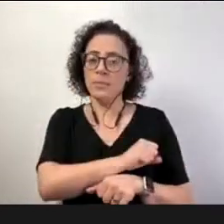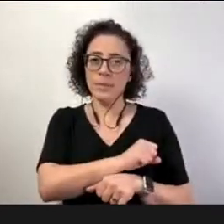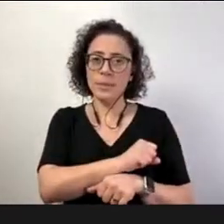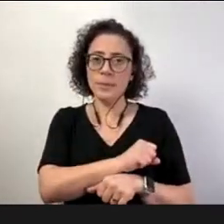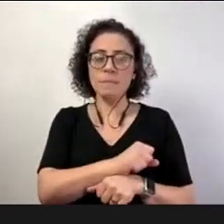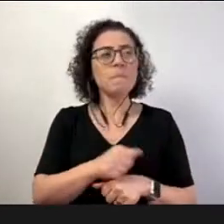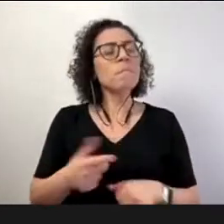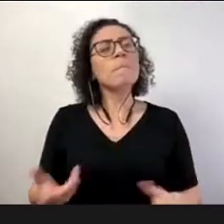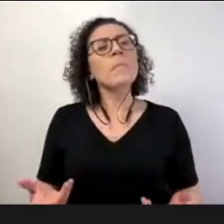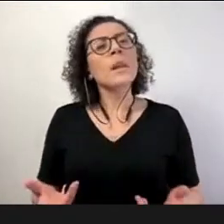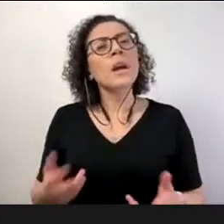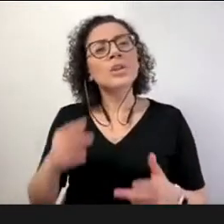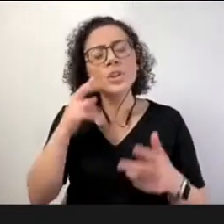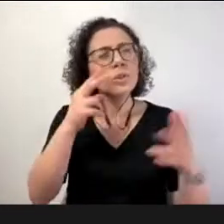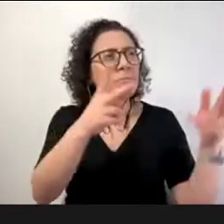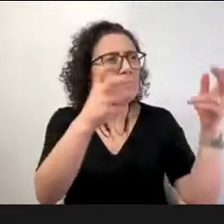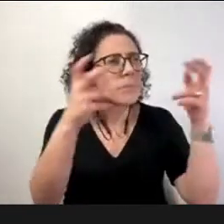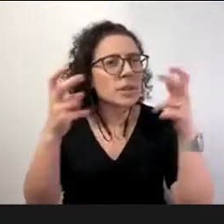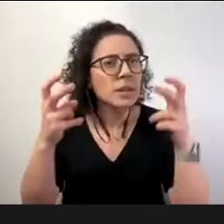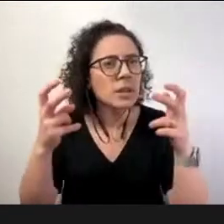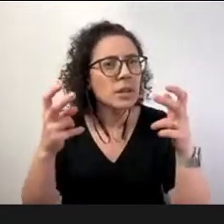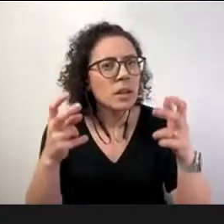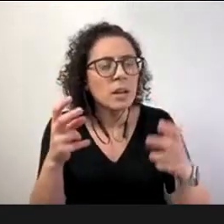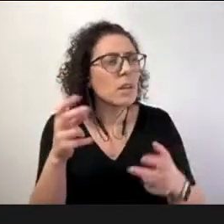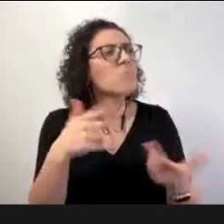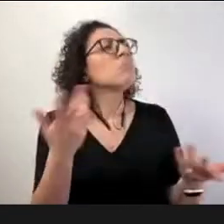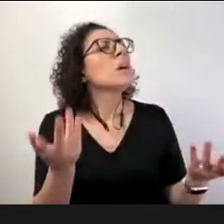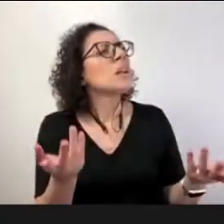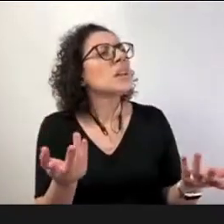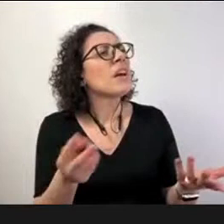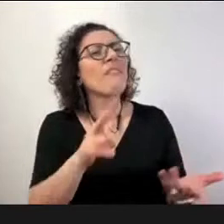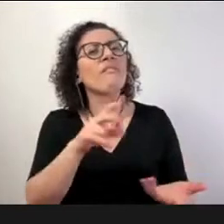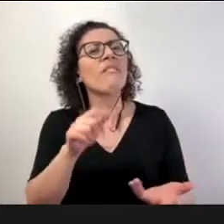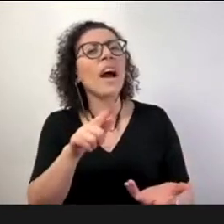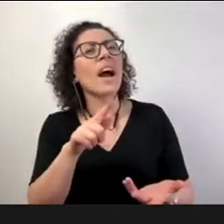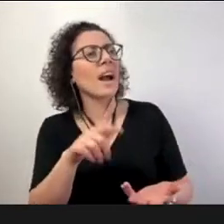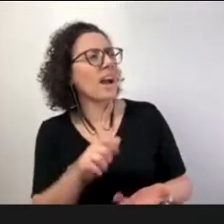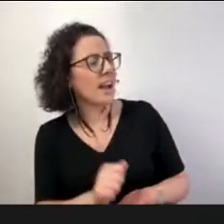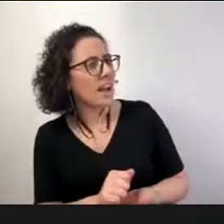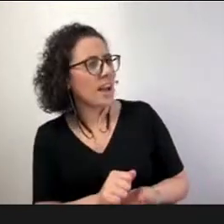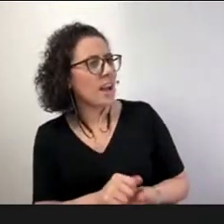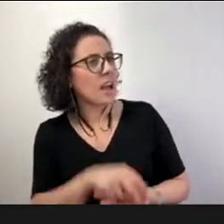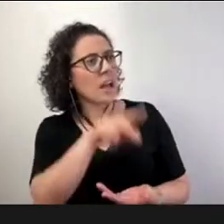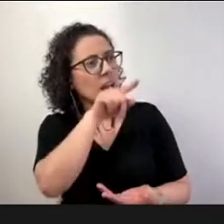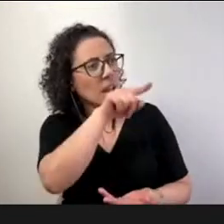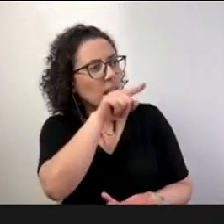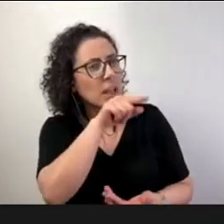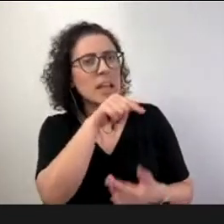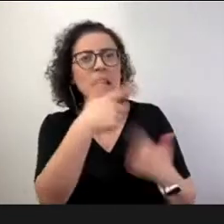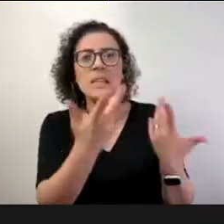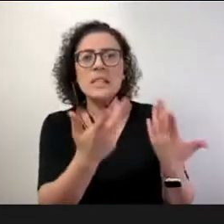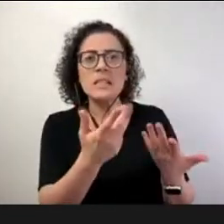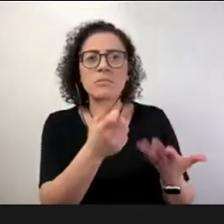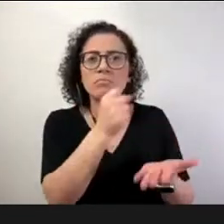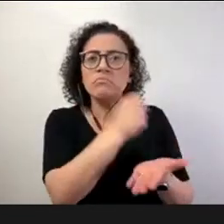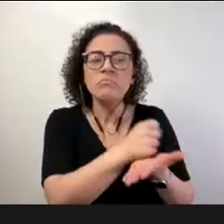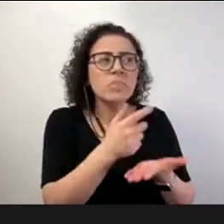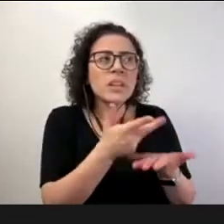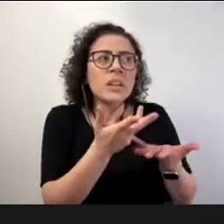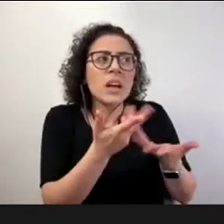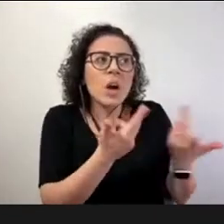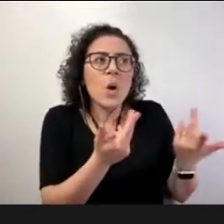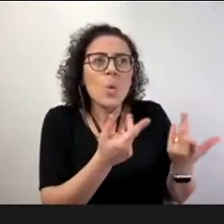postos de trabalho postos que desaparecem por conta da automação postos que são intensamente modificados em função da automação e postos que